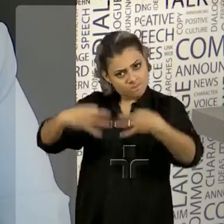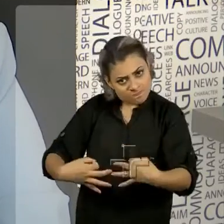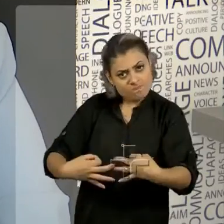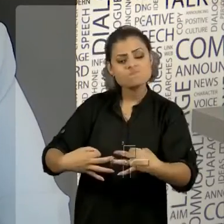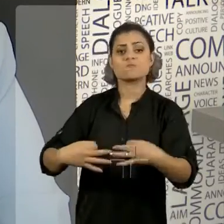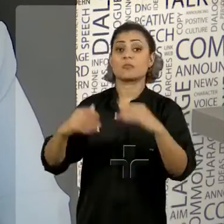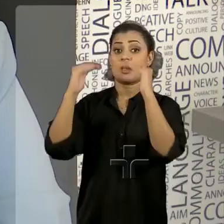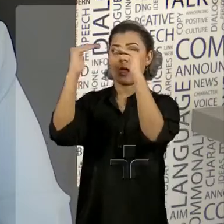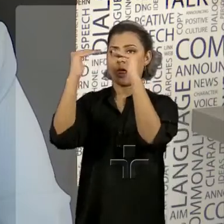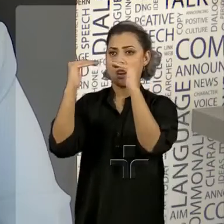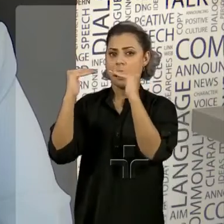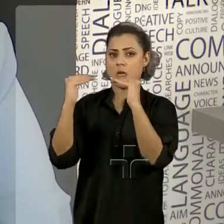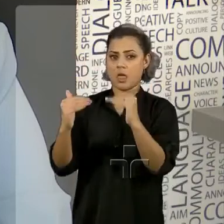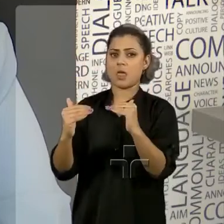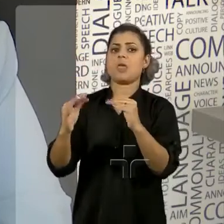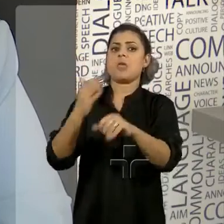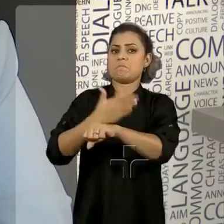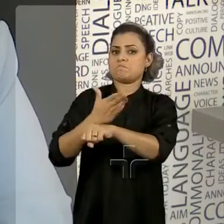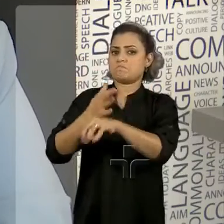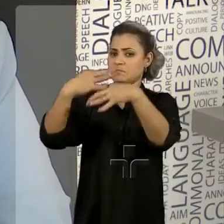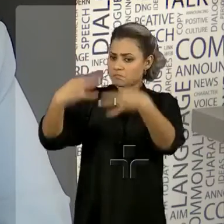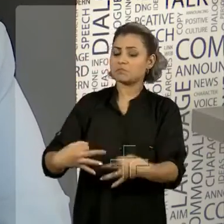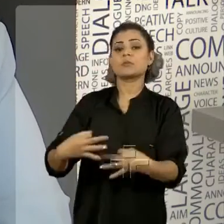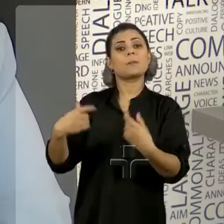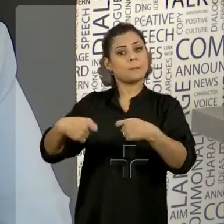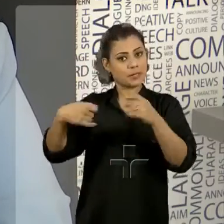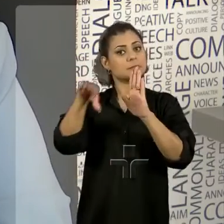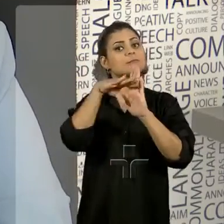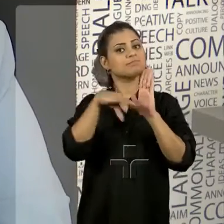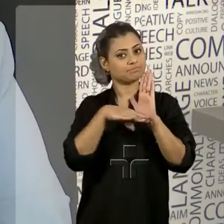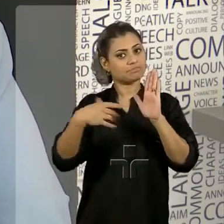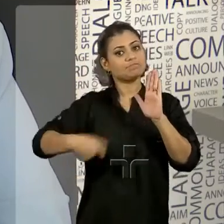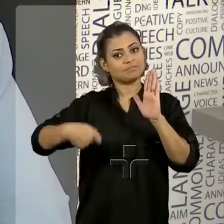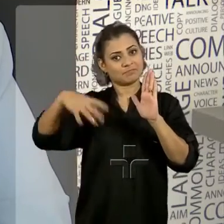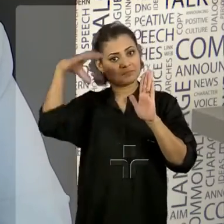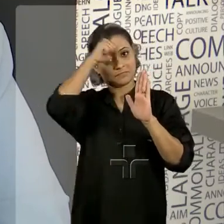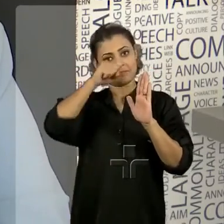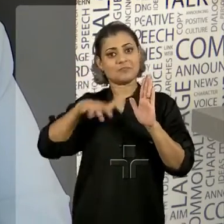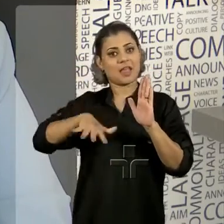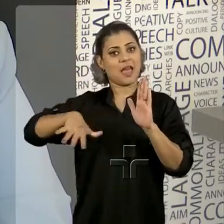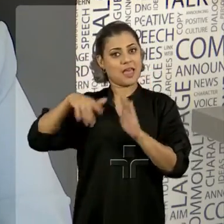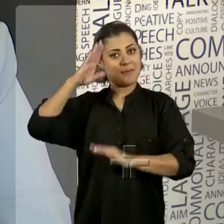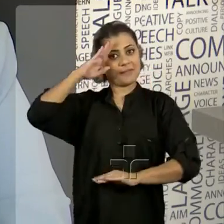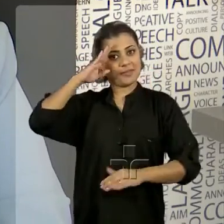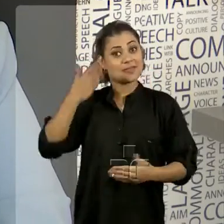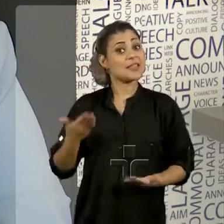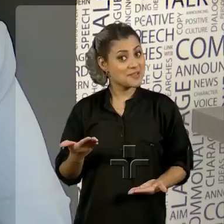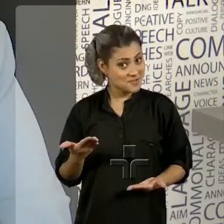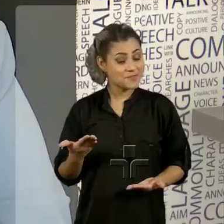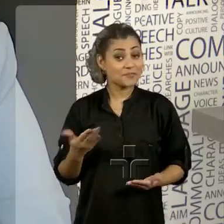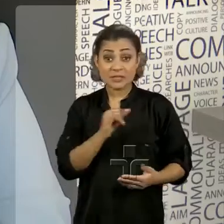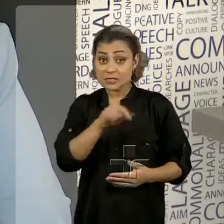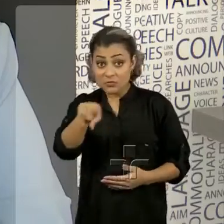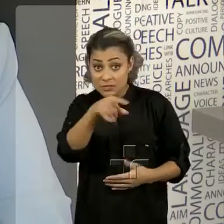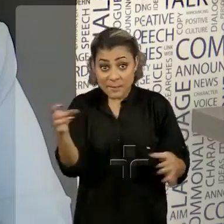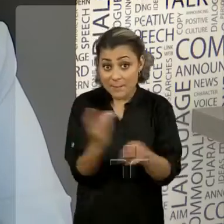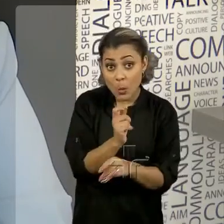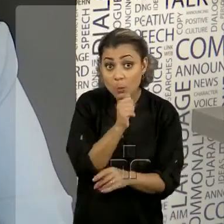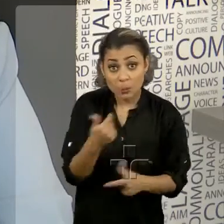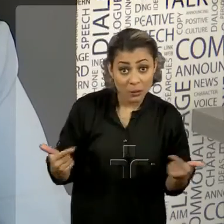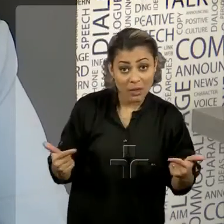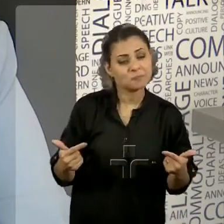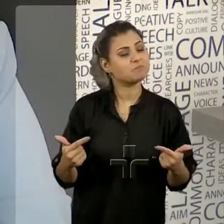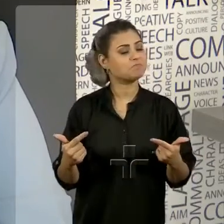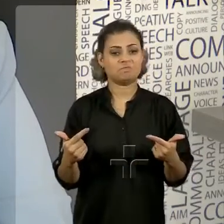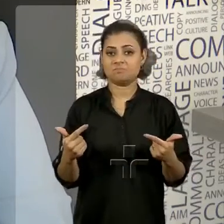a hierarquia, são questões bastante relevantes dentro da carreira militar, né? Então, se você não estiver preparado